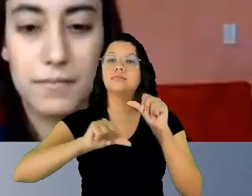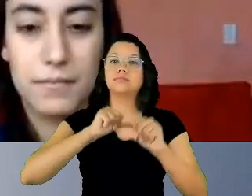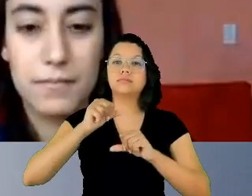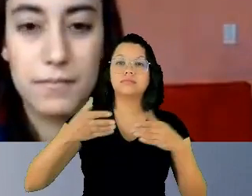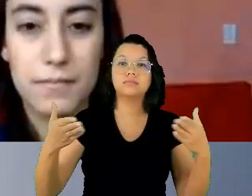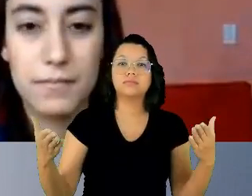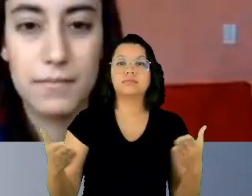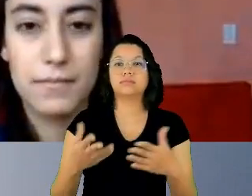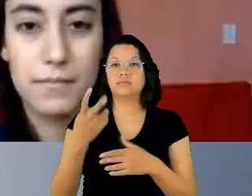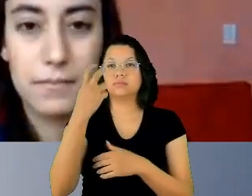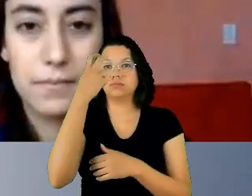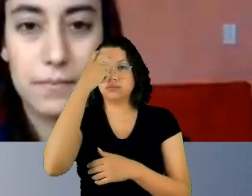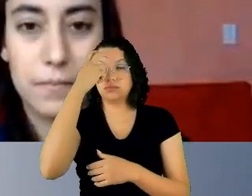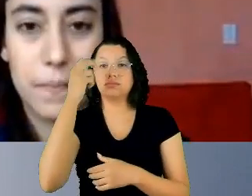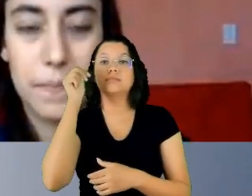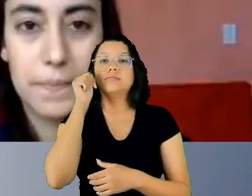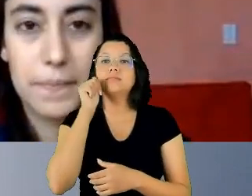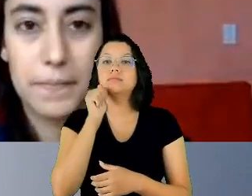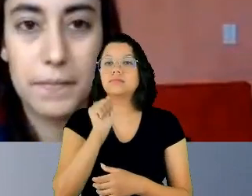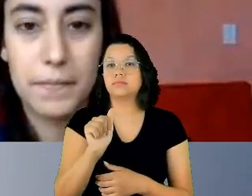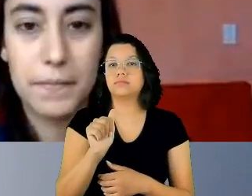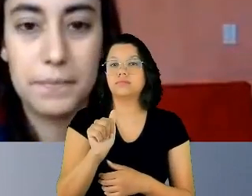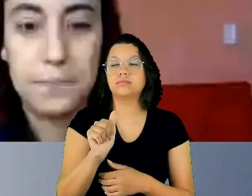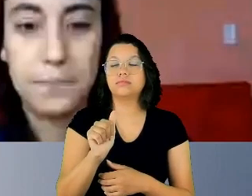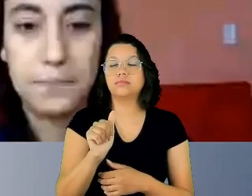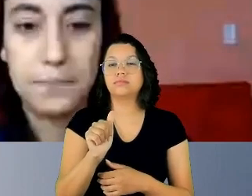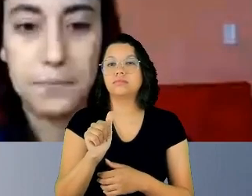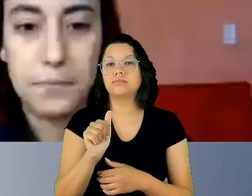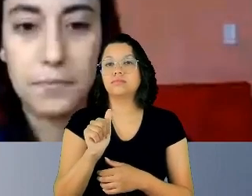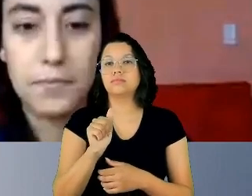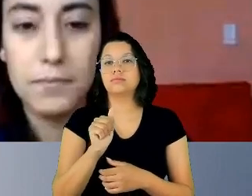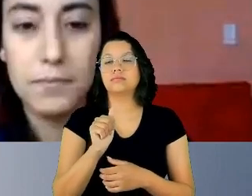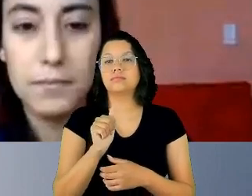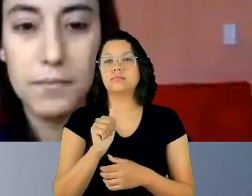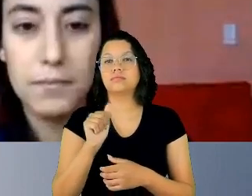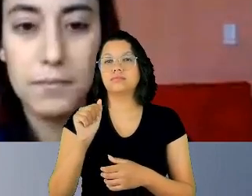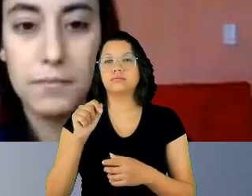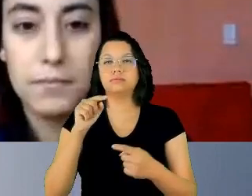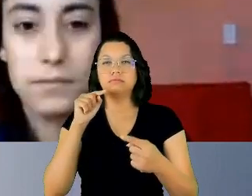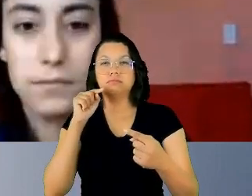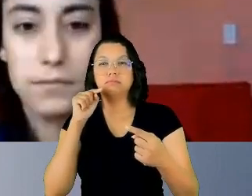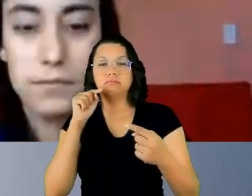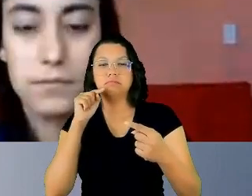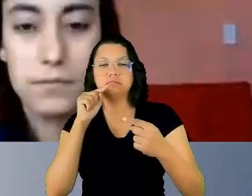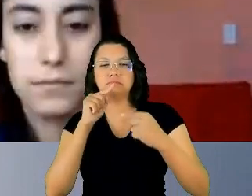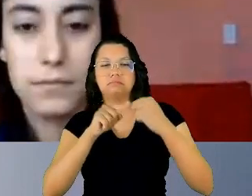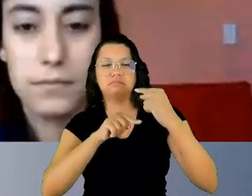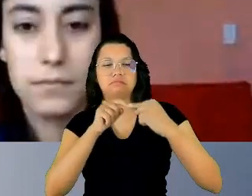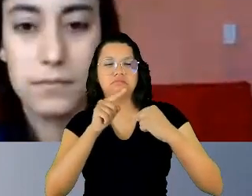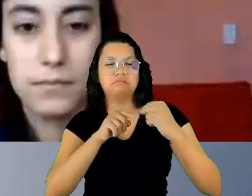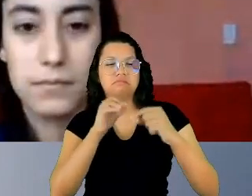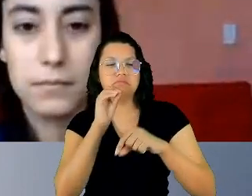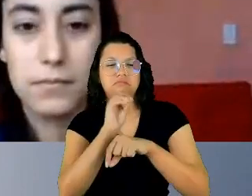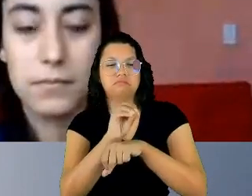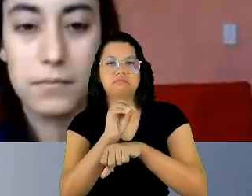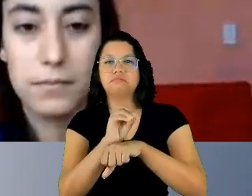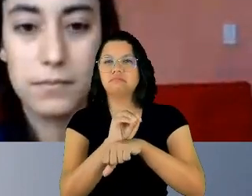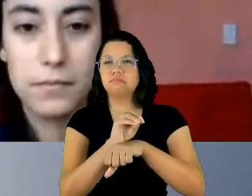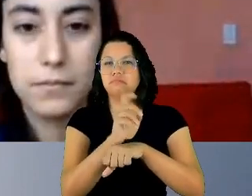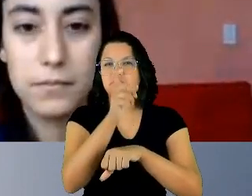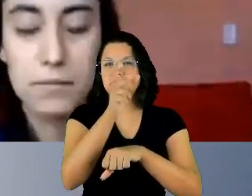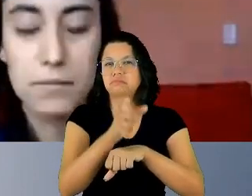em que a mulher é objetificada e é tratada como